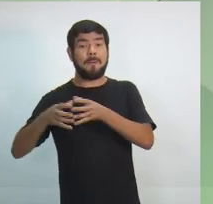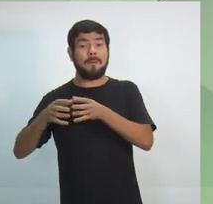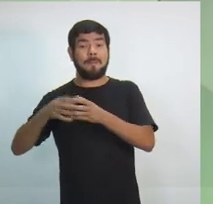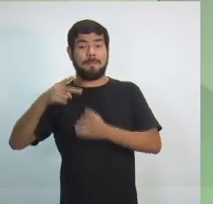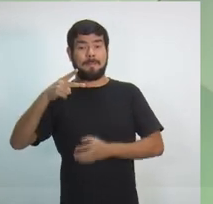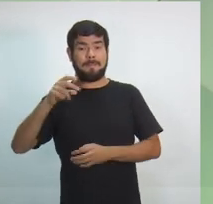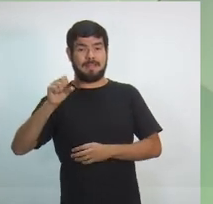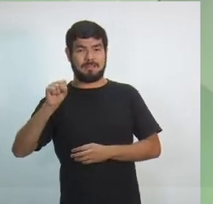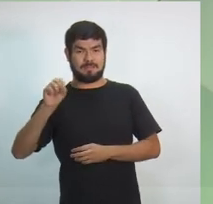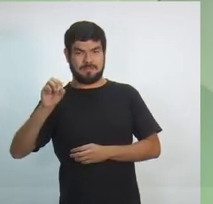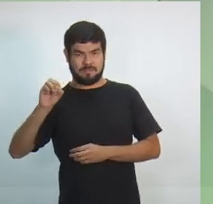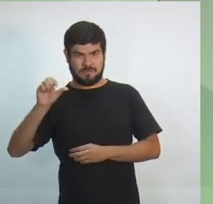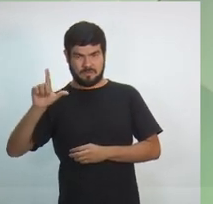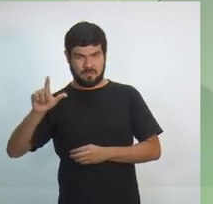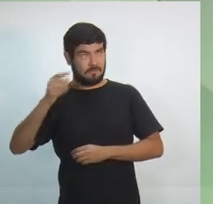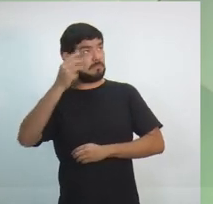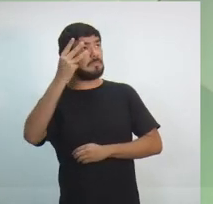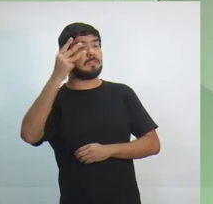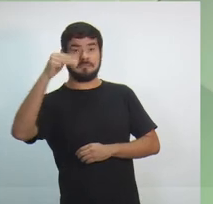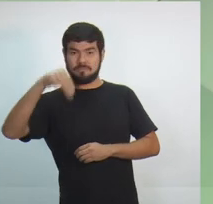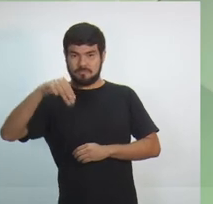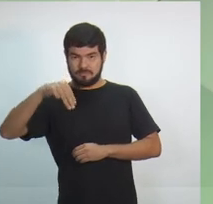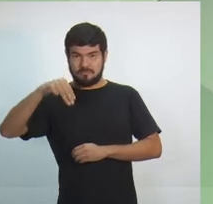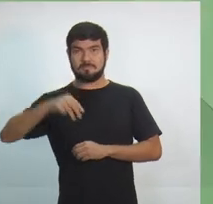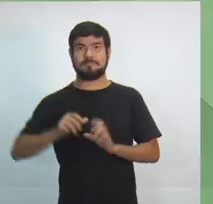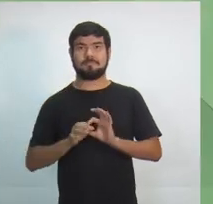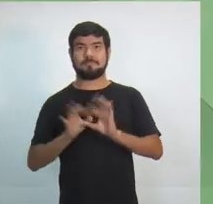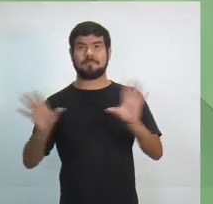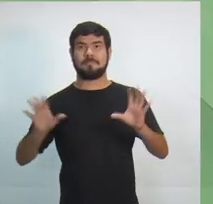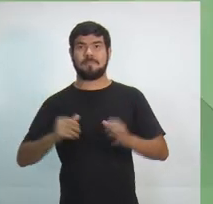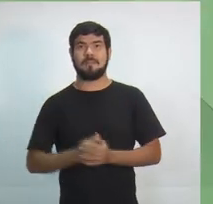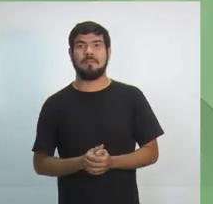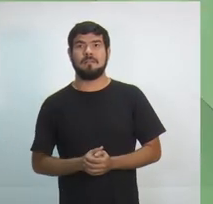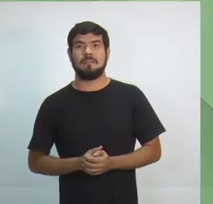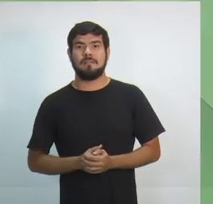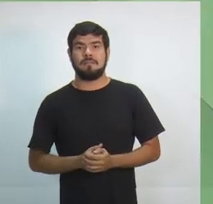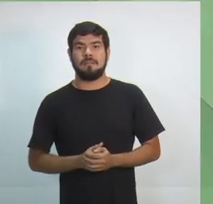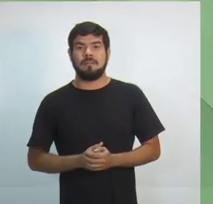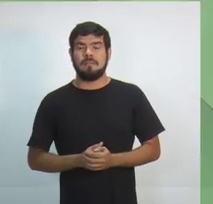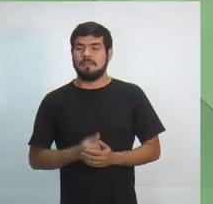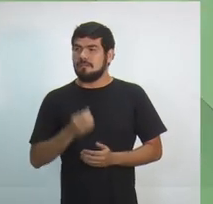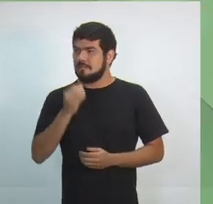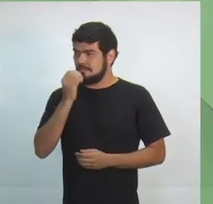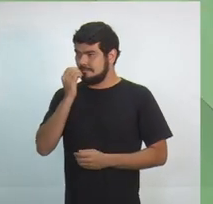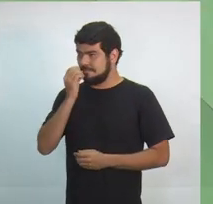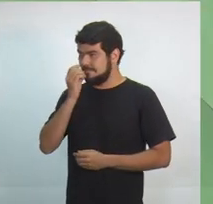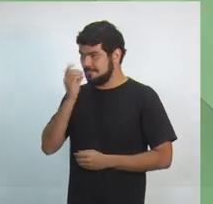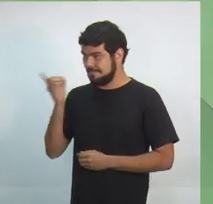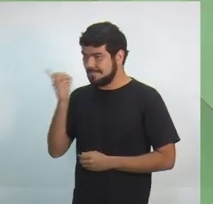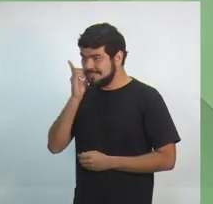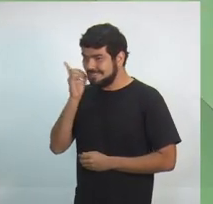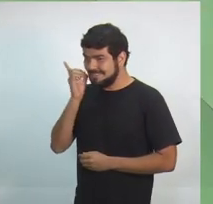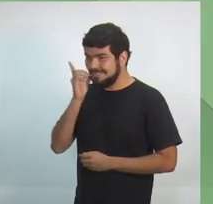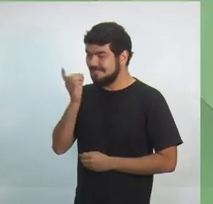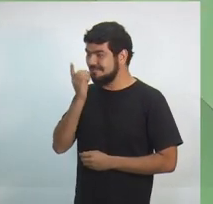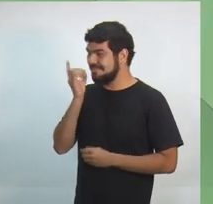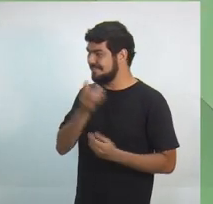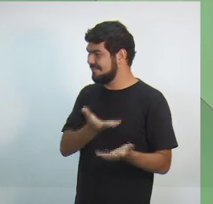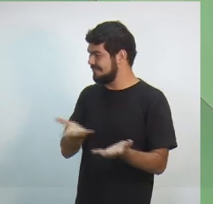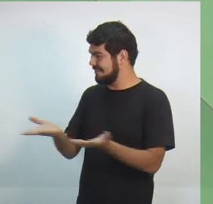três minutos na tela. Candidato, senhor tem três minutos. Bom dia, Márcia. Bom dia. Bom dia, candidatos.